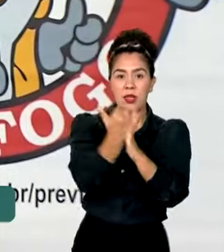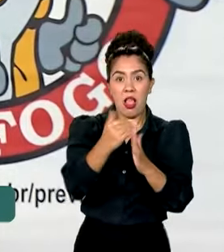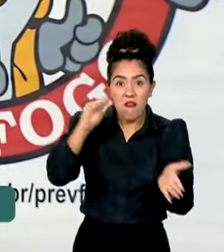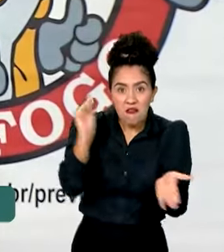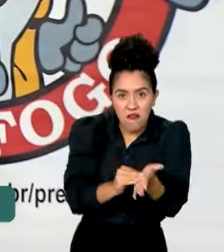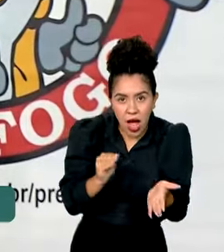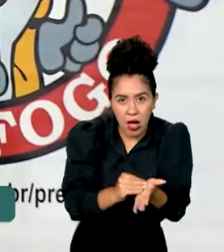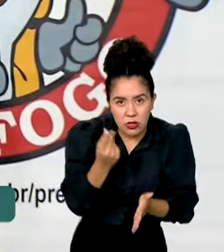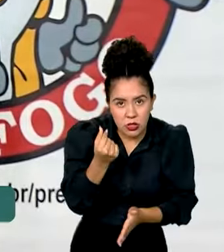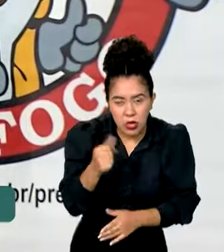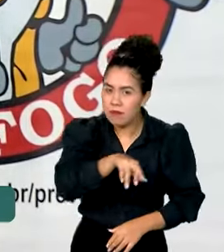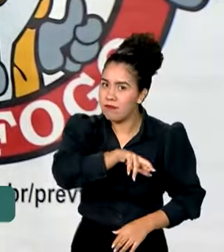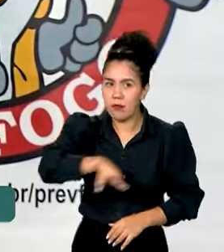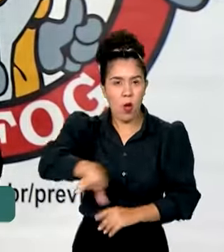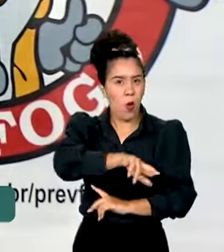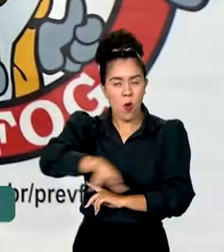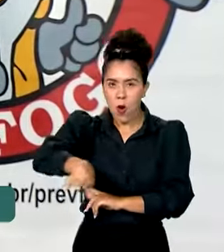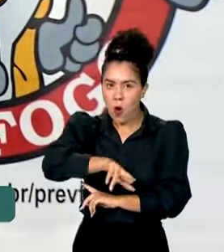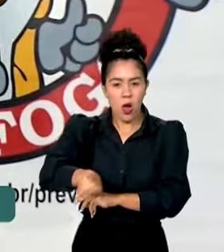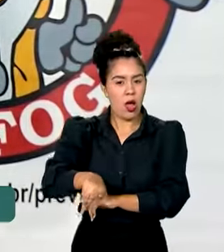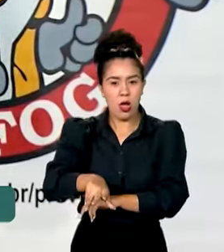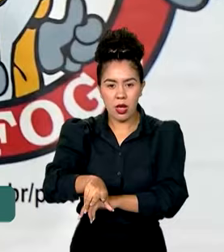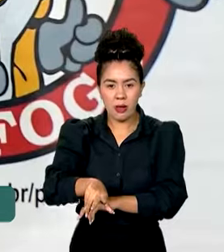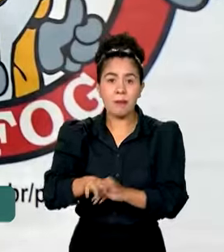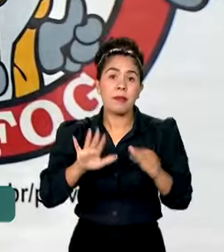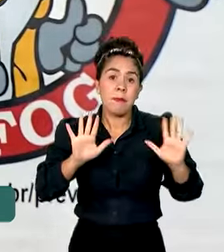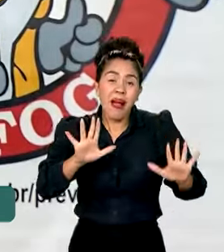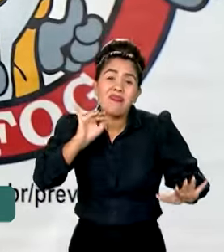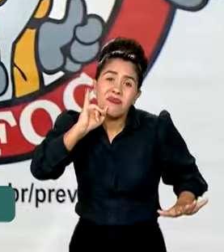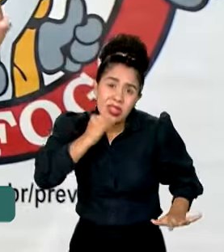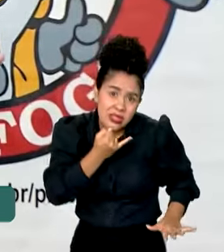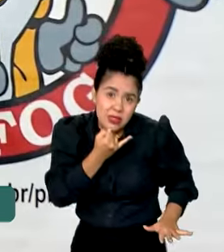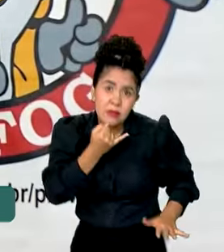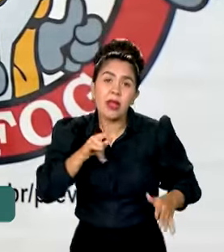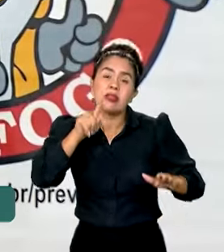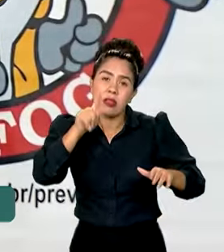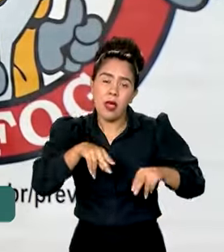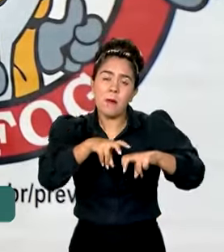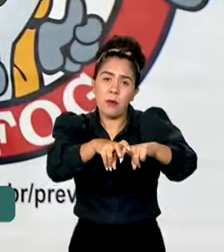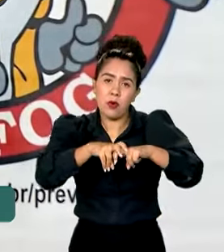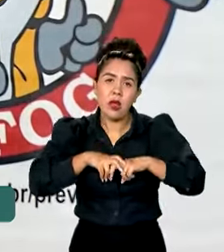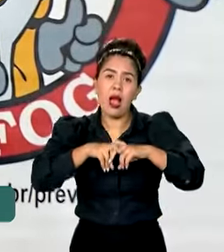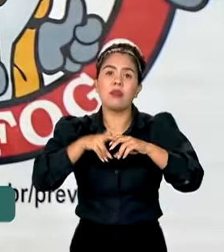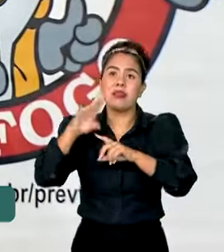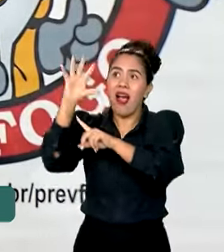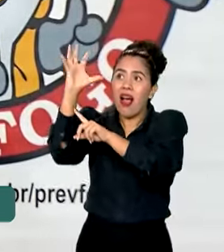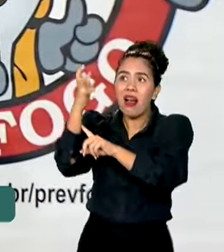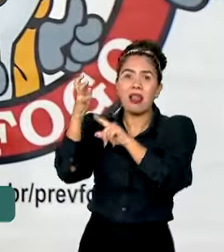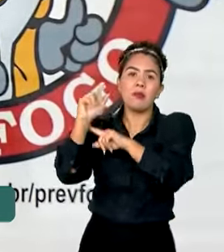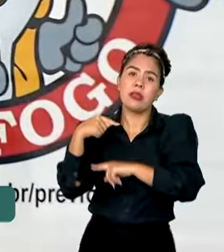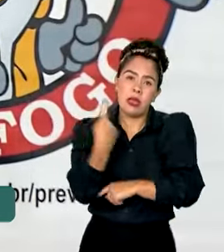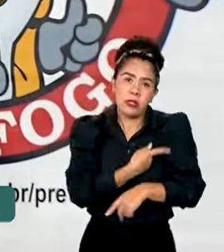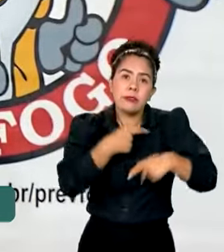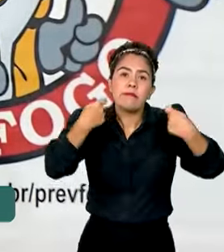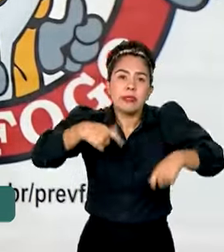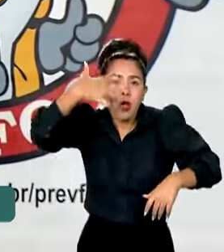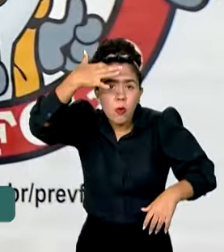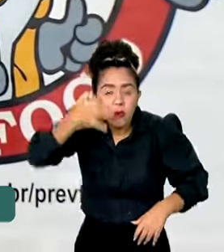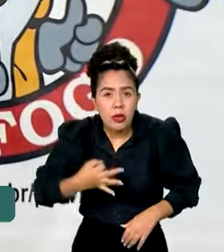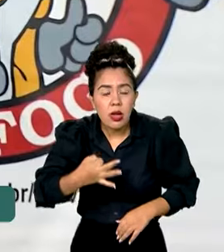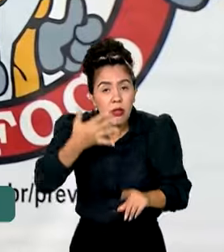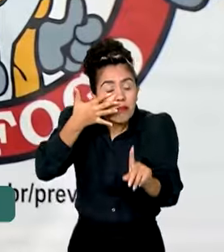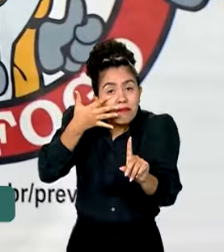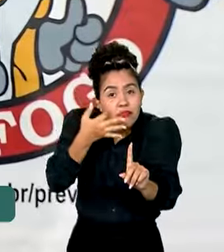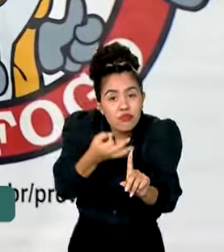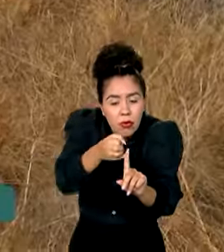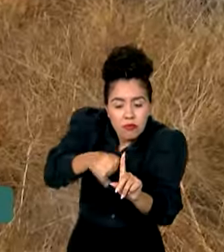recurso, é realmente, infelizmente, efeito climático e nós temos que entender que cuidar do meio ambiente